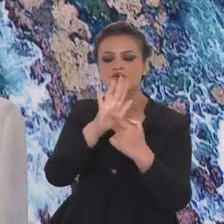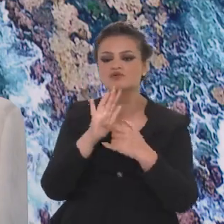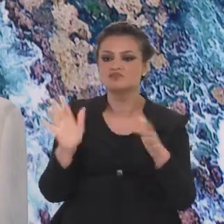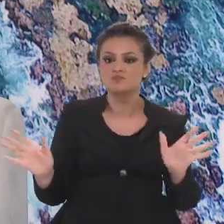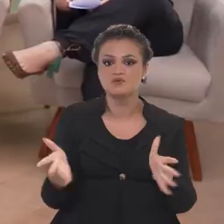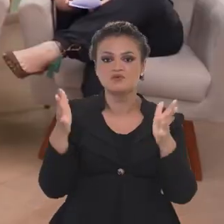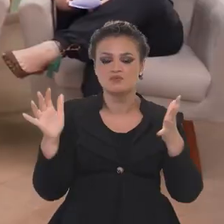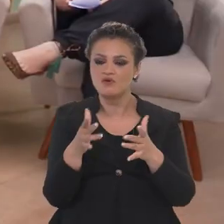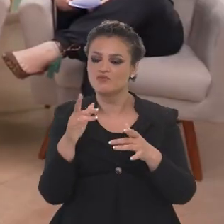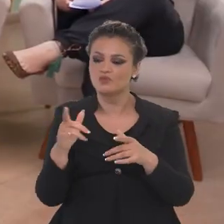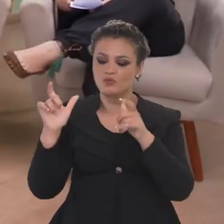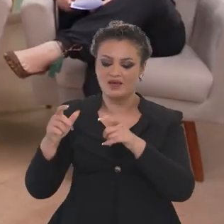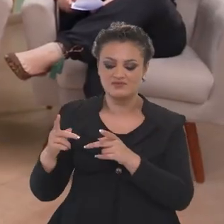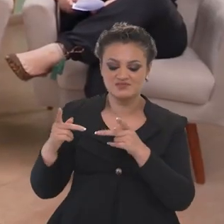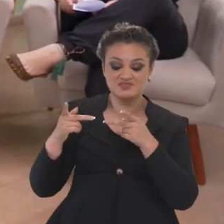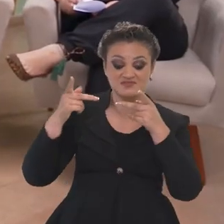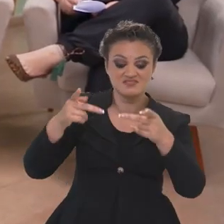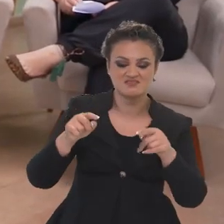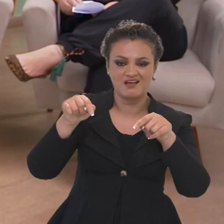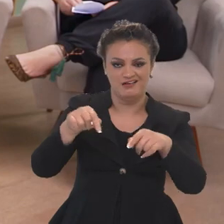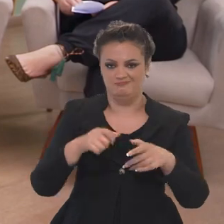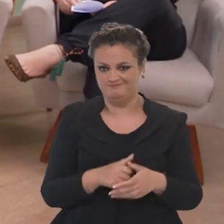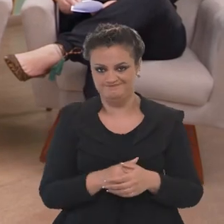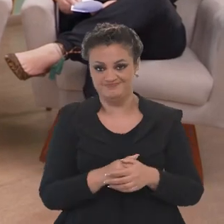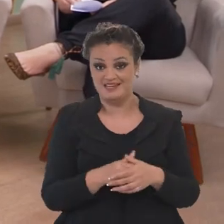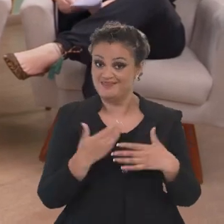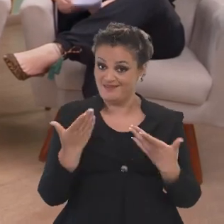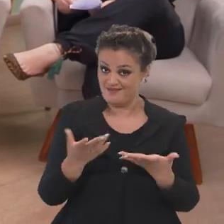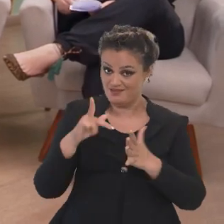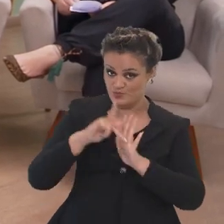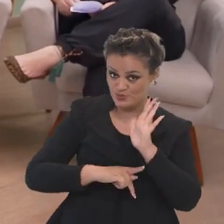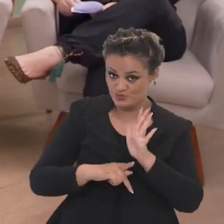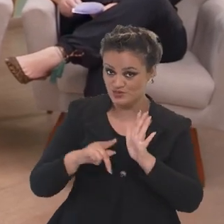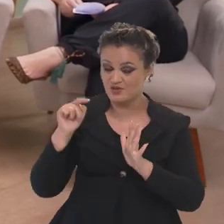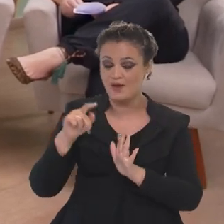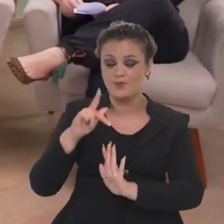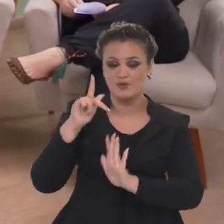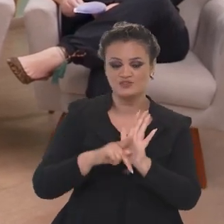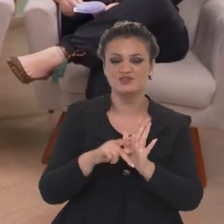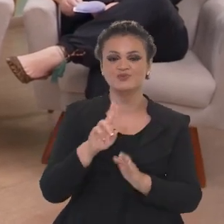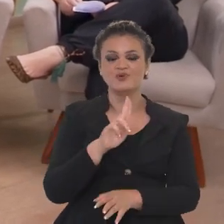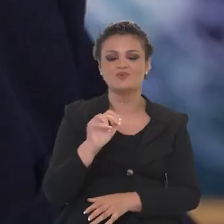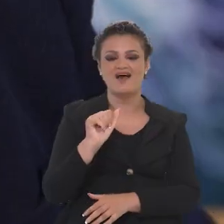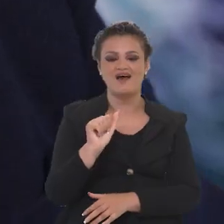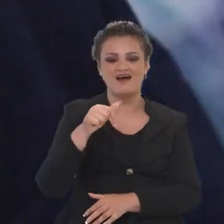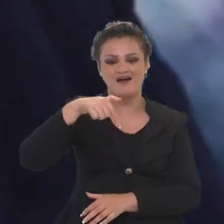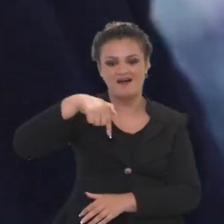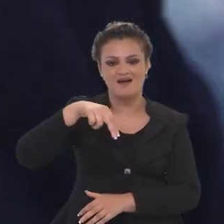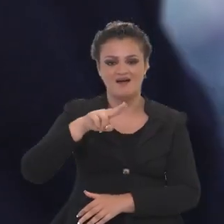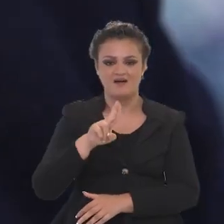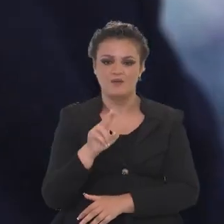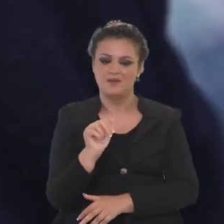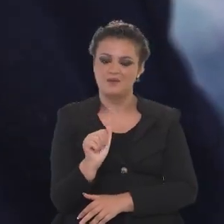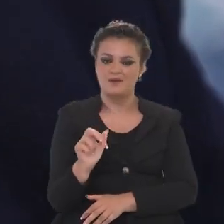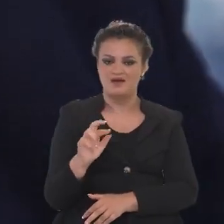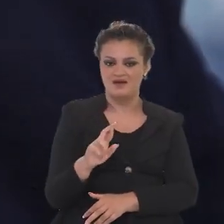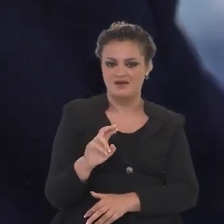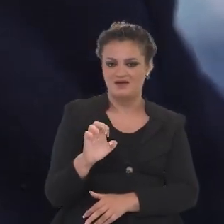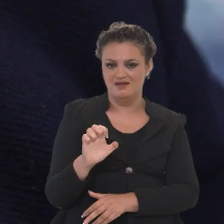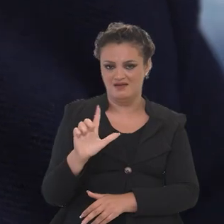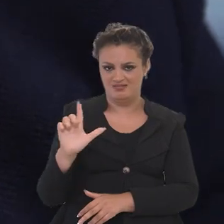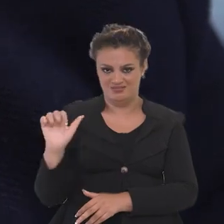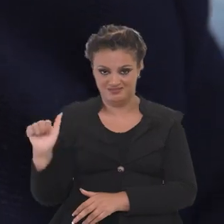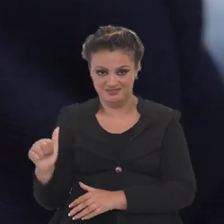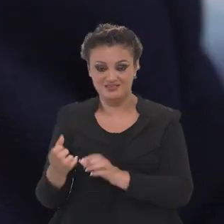divulga o país, que promove o país como destino, que é o que a gente quer. Então, este projeto, que é o Projeto Aquarela, isso foi feito em